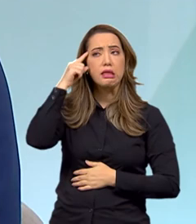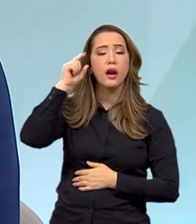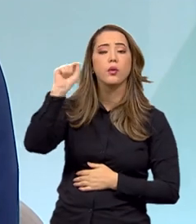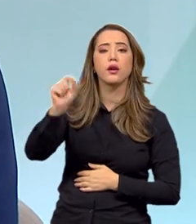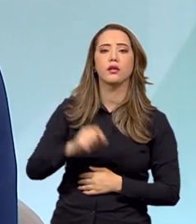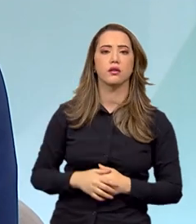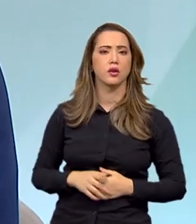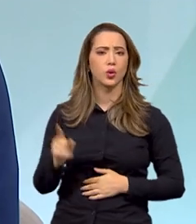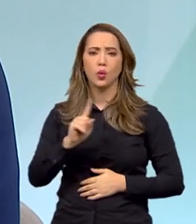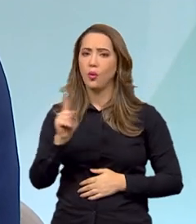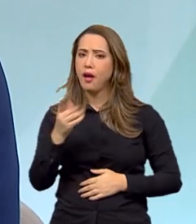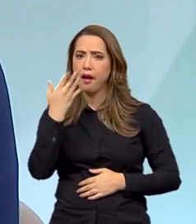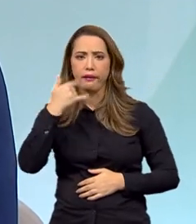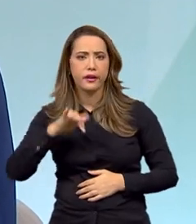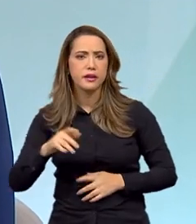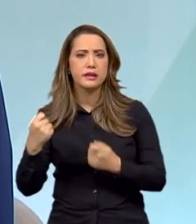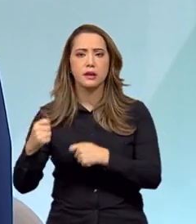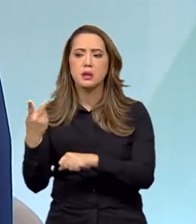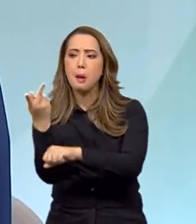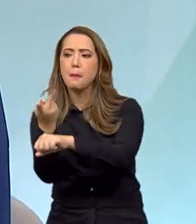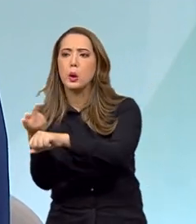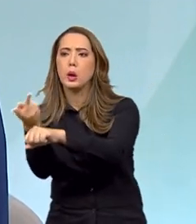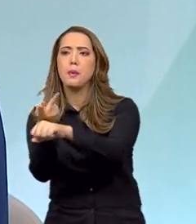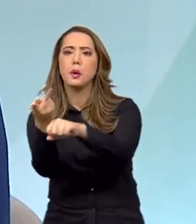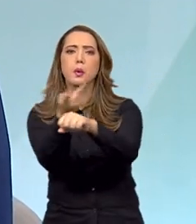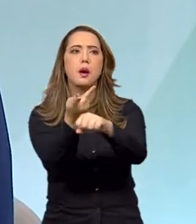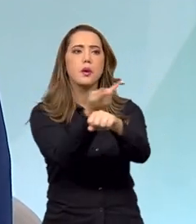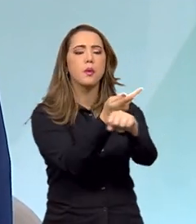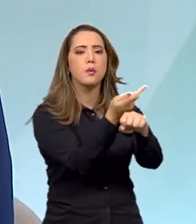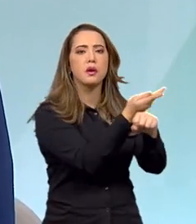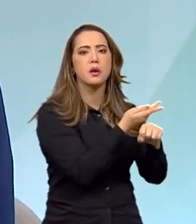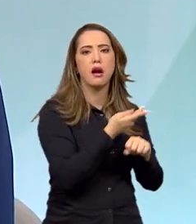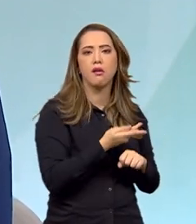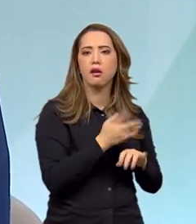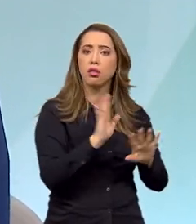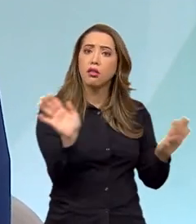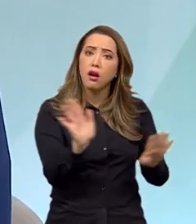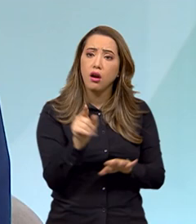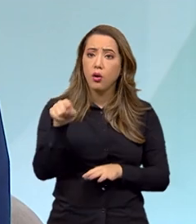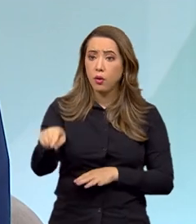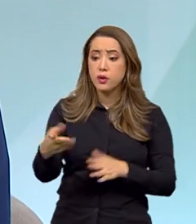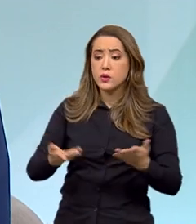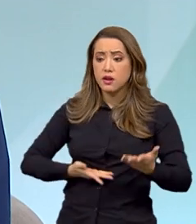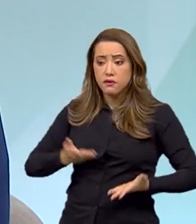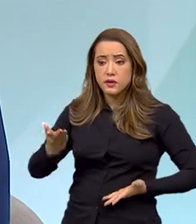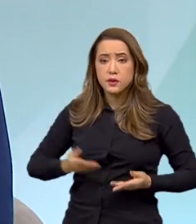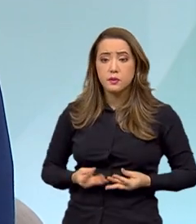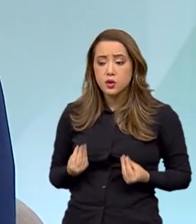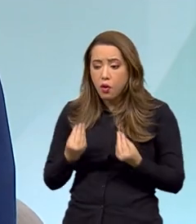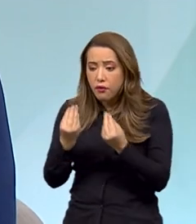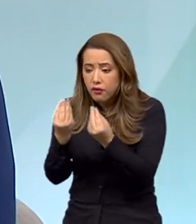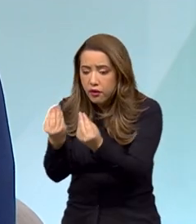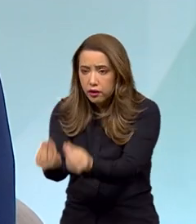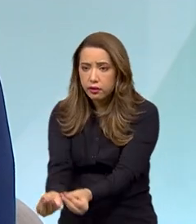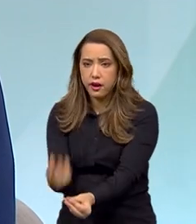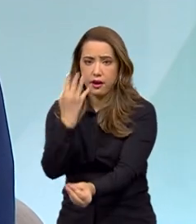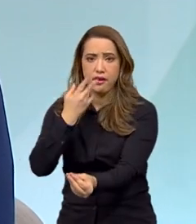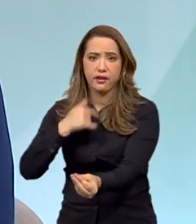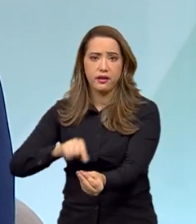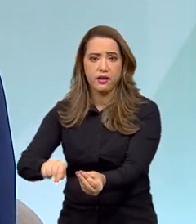não é a criança que tem que perambular na lógica dos serviços. São os serviços que têm que se organizar